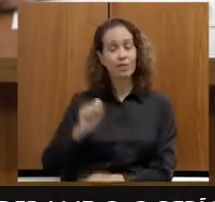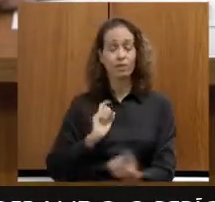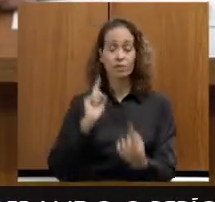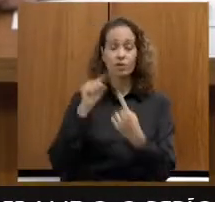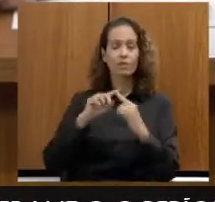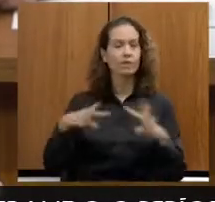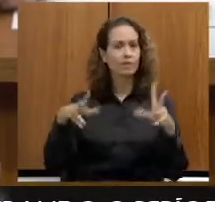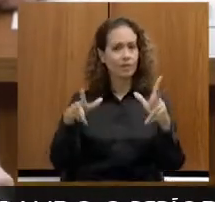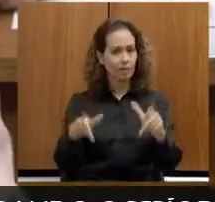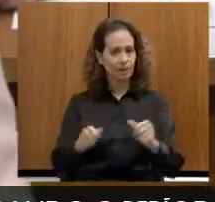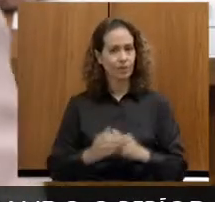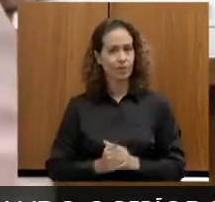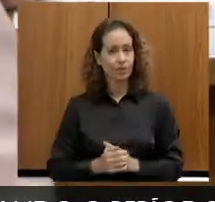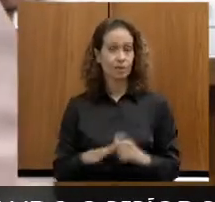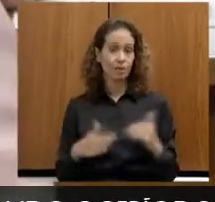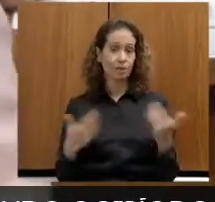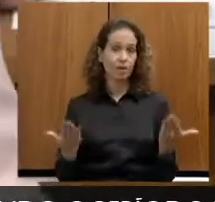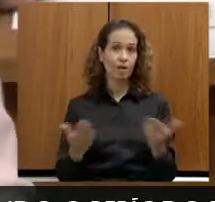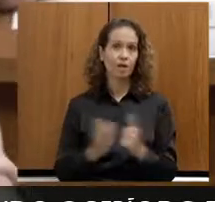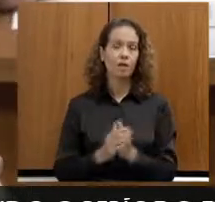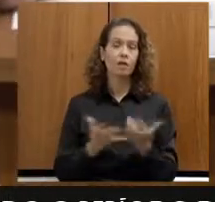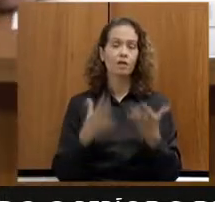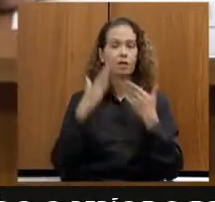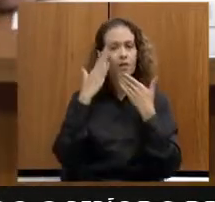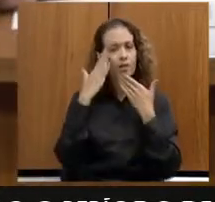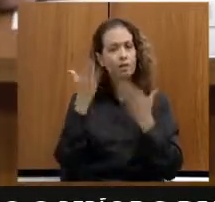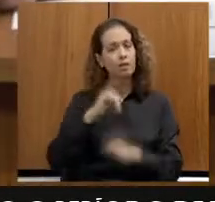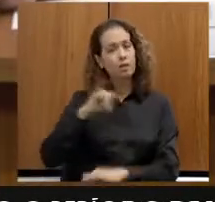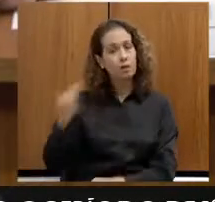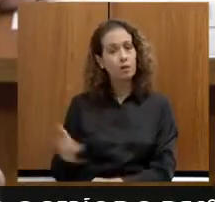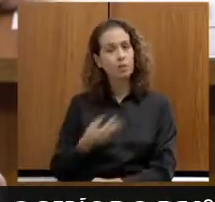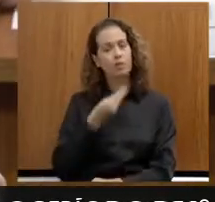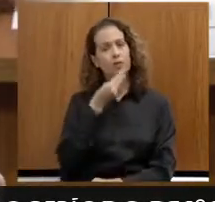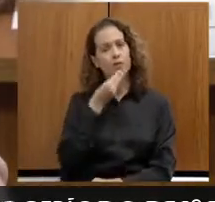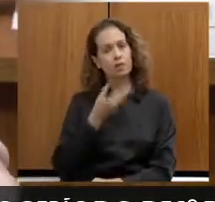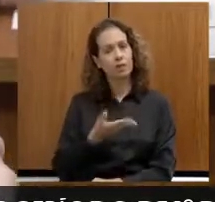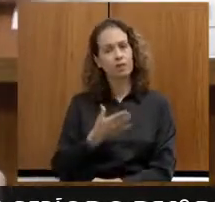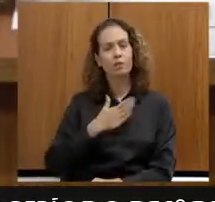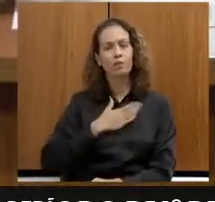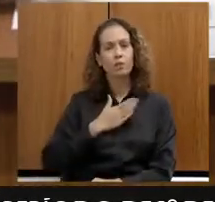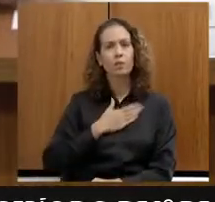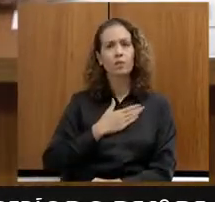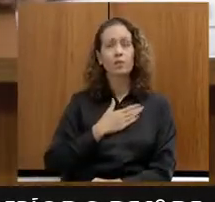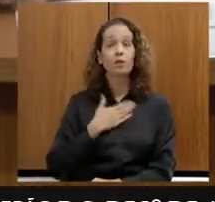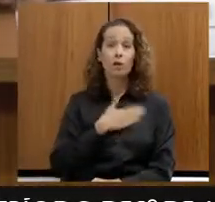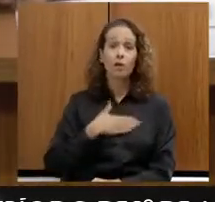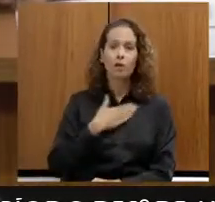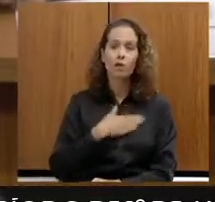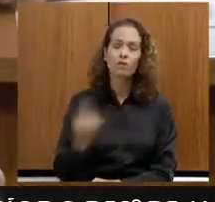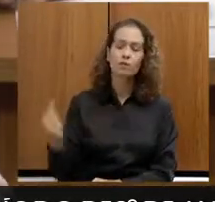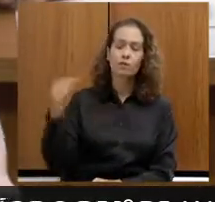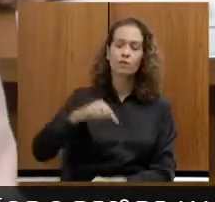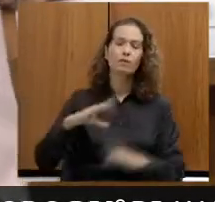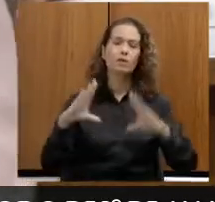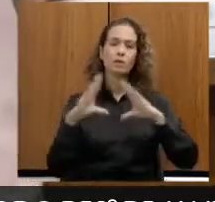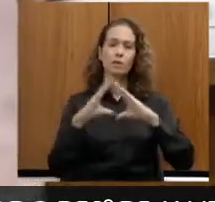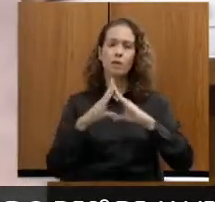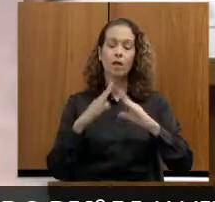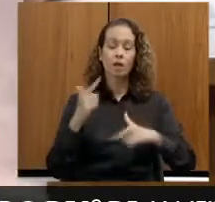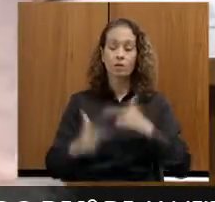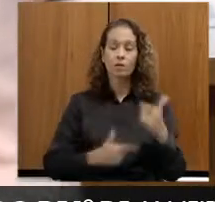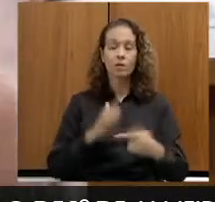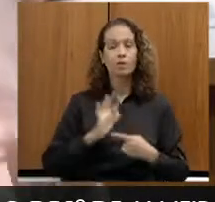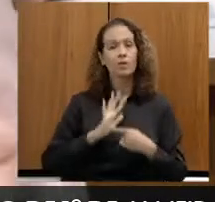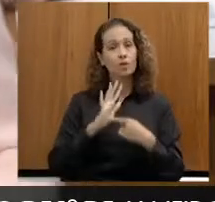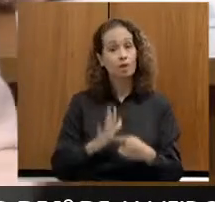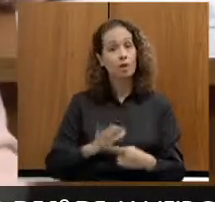para todos. Então, eu queria agradecer muito essa oportunidade. Para mim, eu gosto muito de vir aqui na Assembleia, mostrar esse trabalho, é uma oportunidade